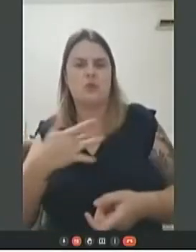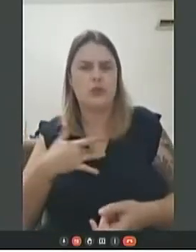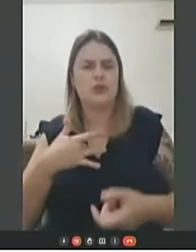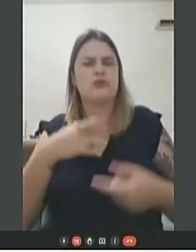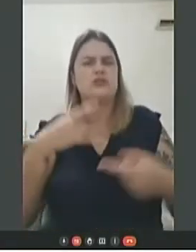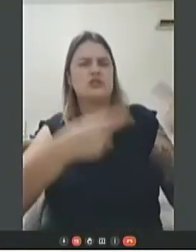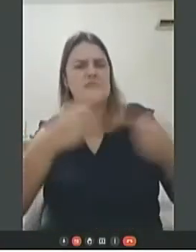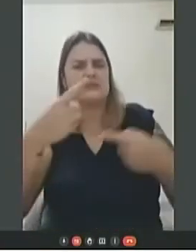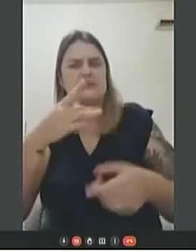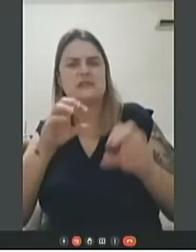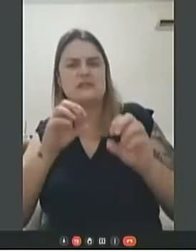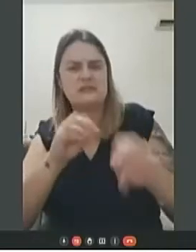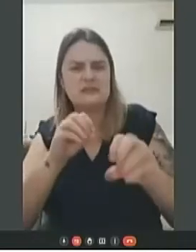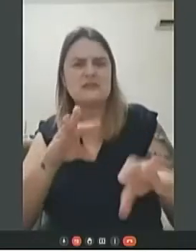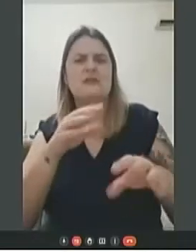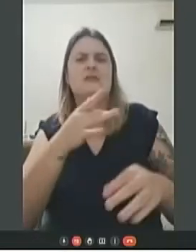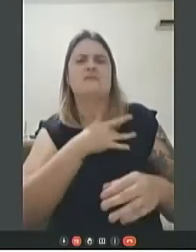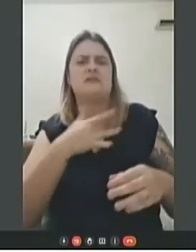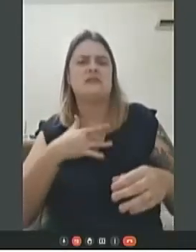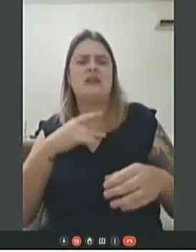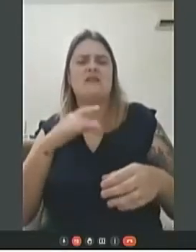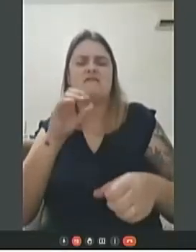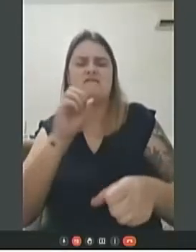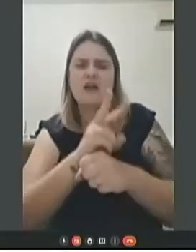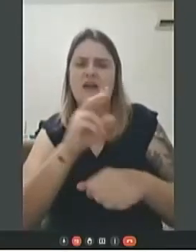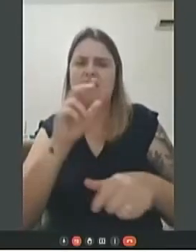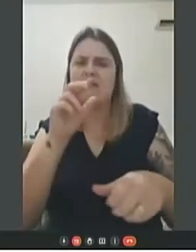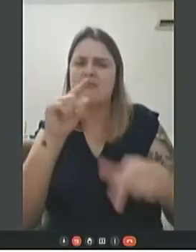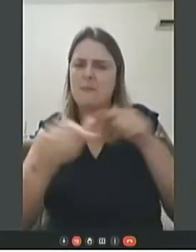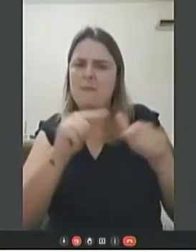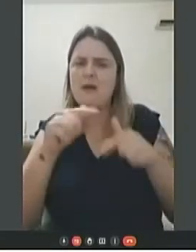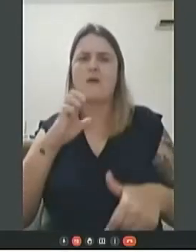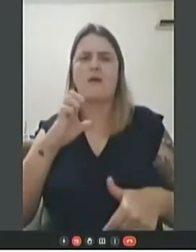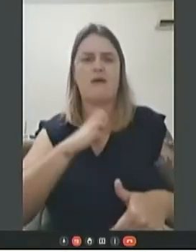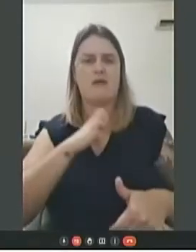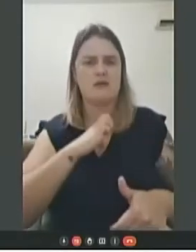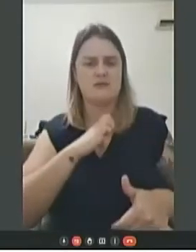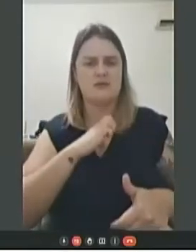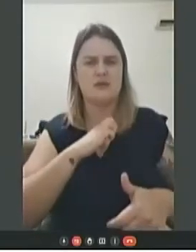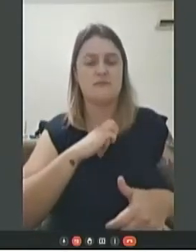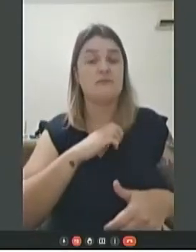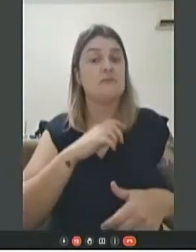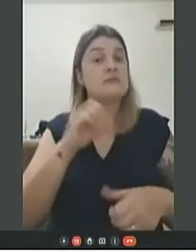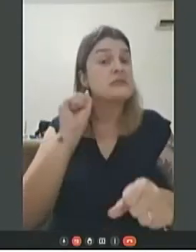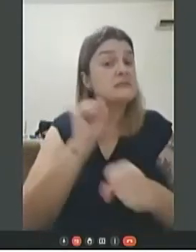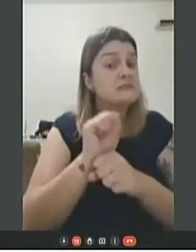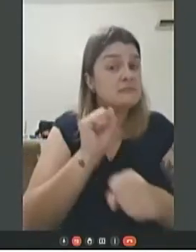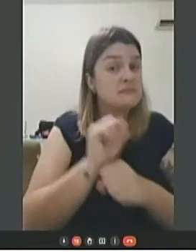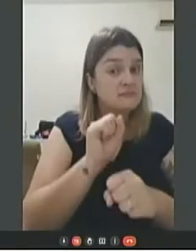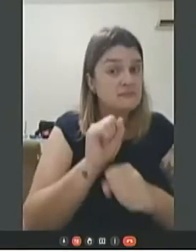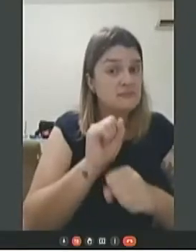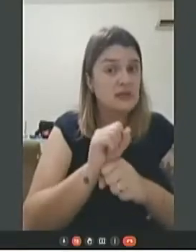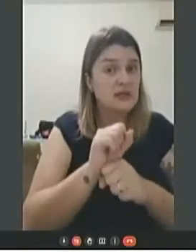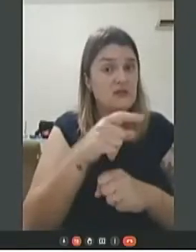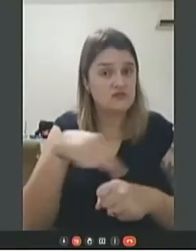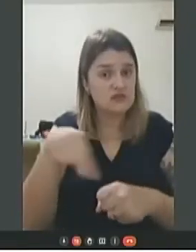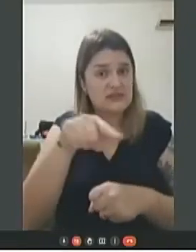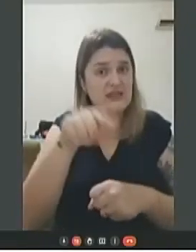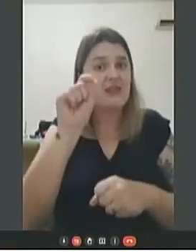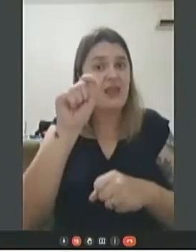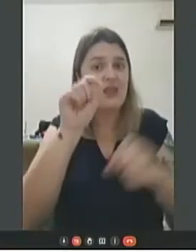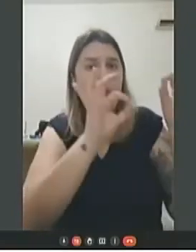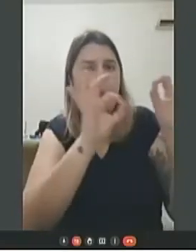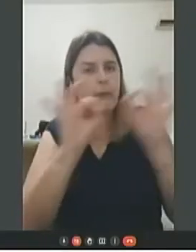emprego, distribuição de renda, ética. Então, eu espero que saiam daqui, quem está assistindo,